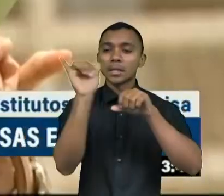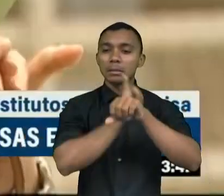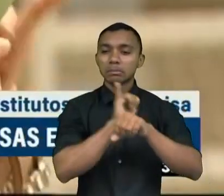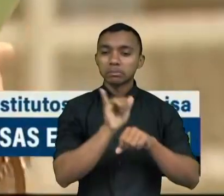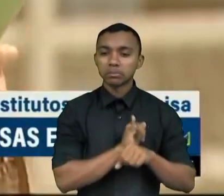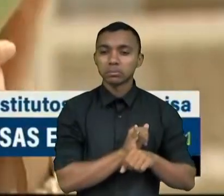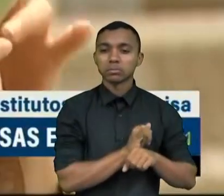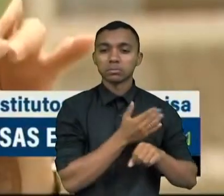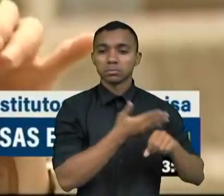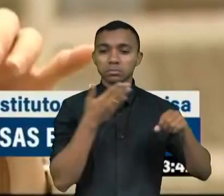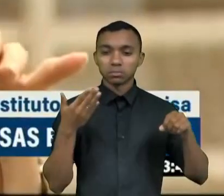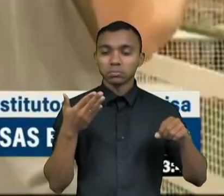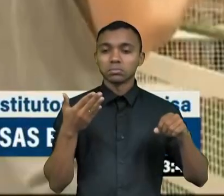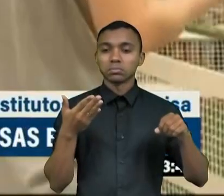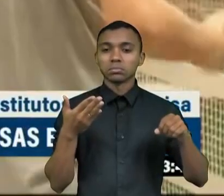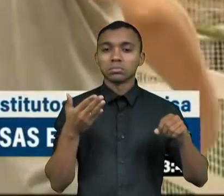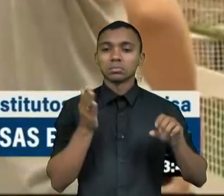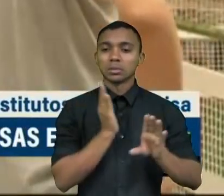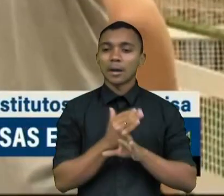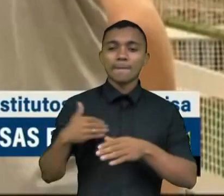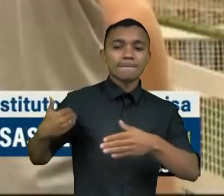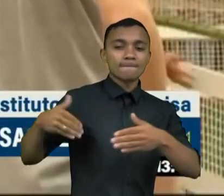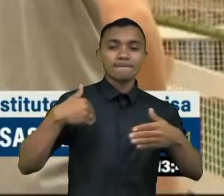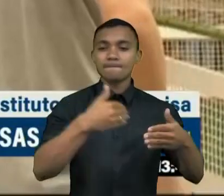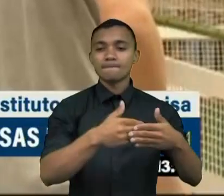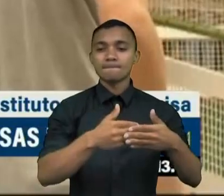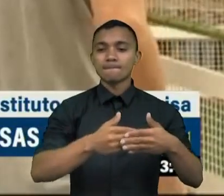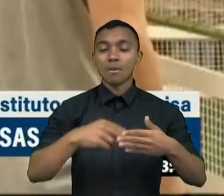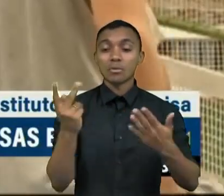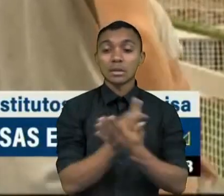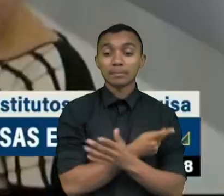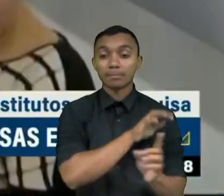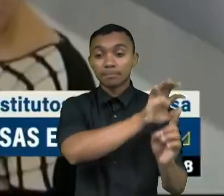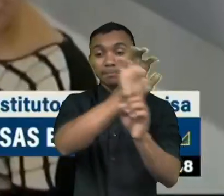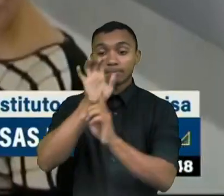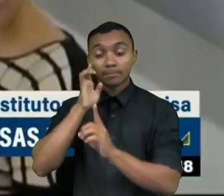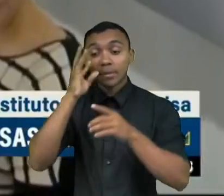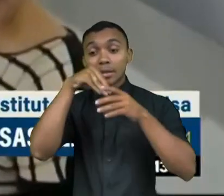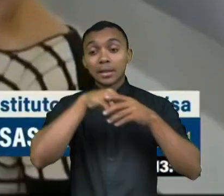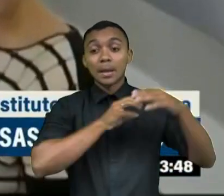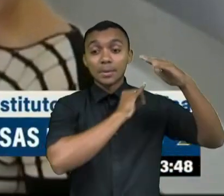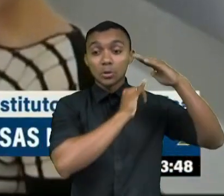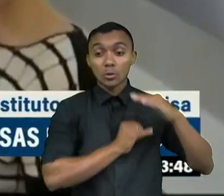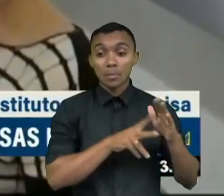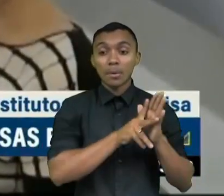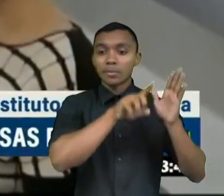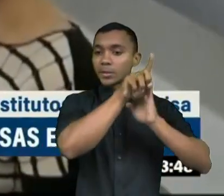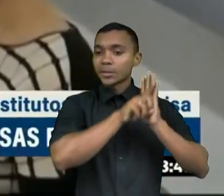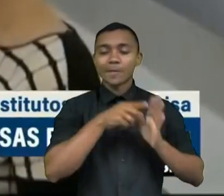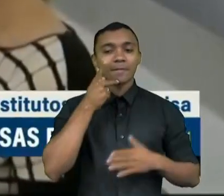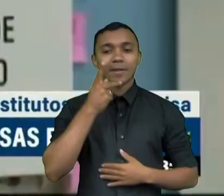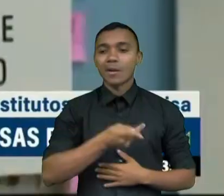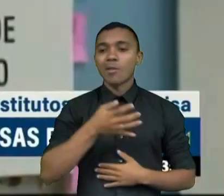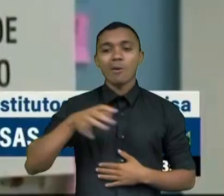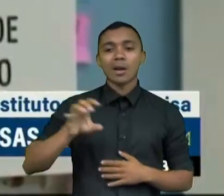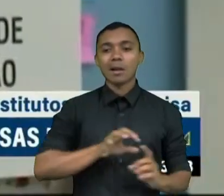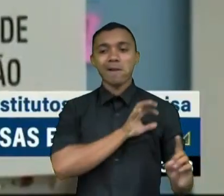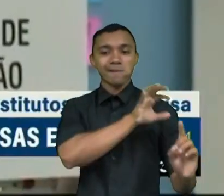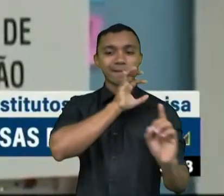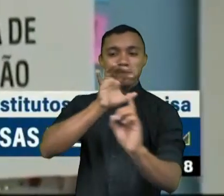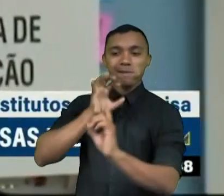empregadas para antecipar a intenção dos eleitores, os institutos de pesquisa negam a intenção de